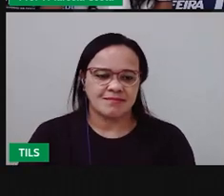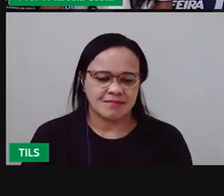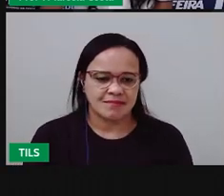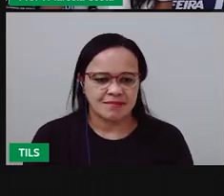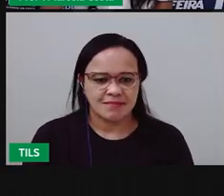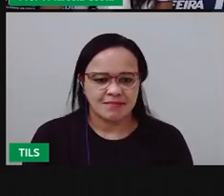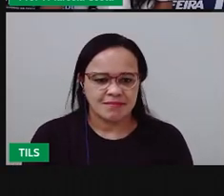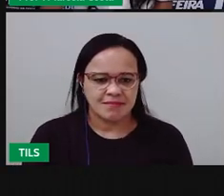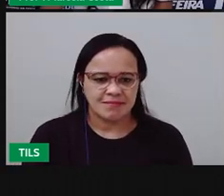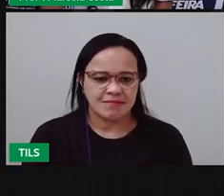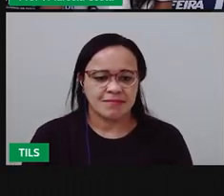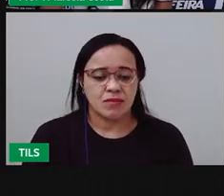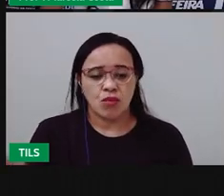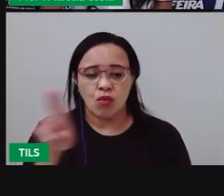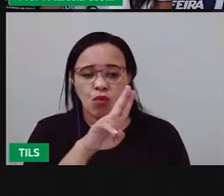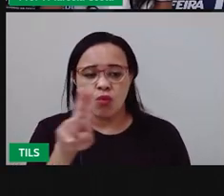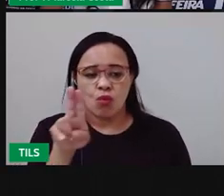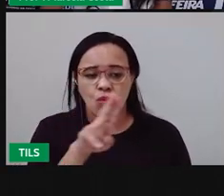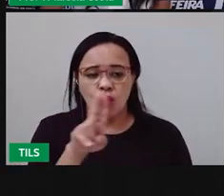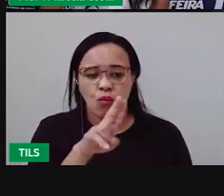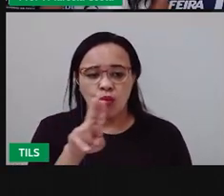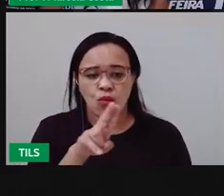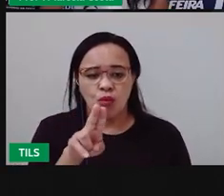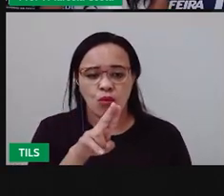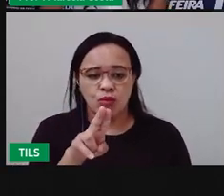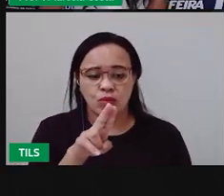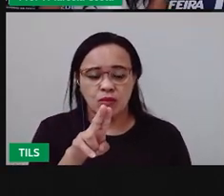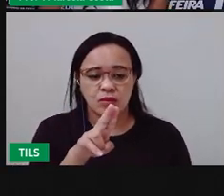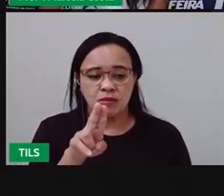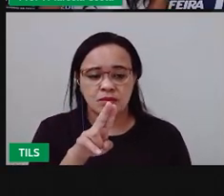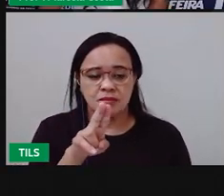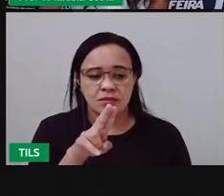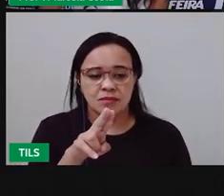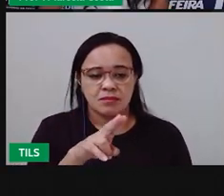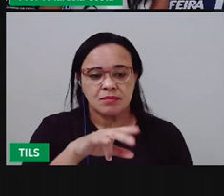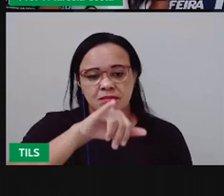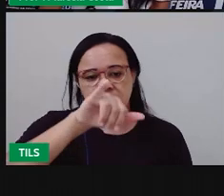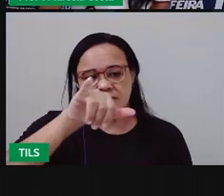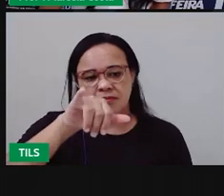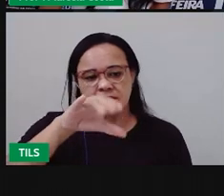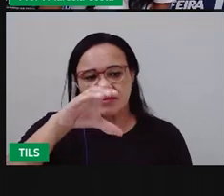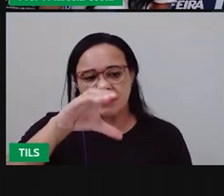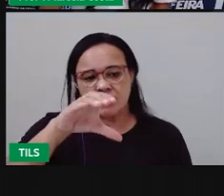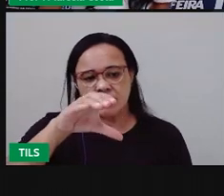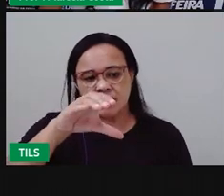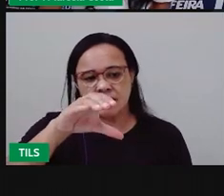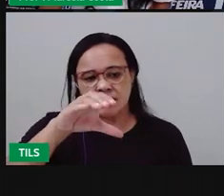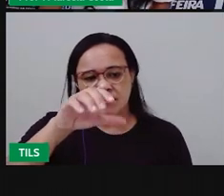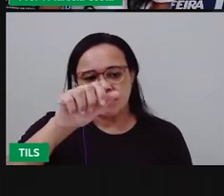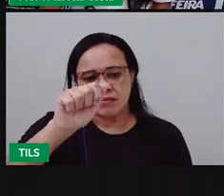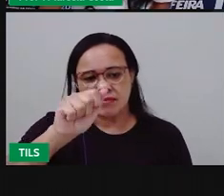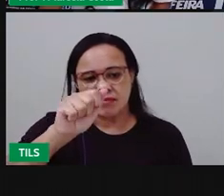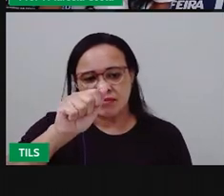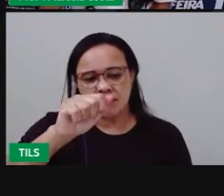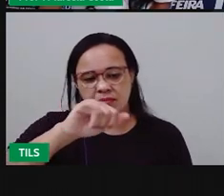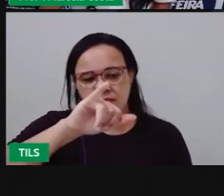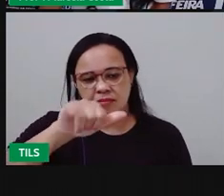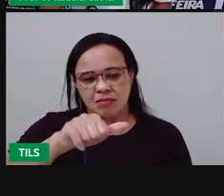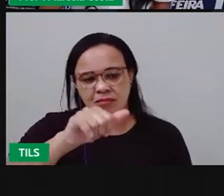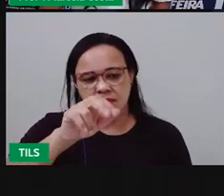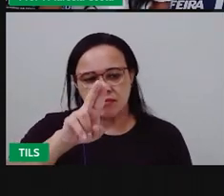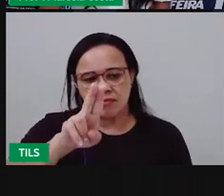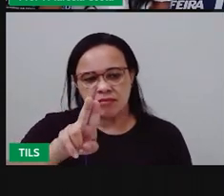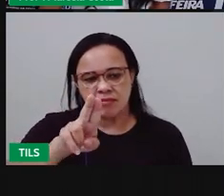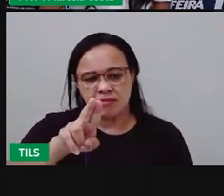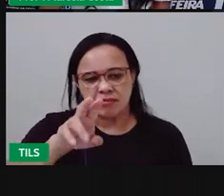Então, o nome dessa xilogravura está escrito aqui também nela, olha. Vem aqui o nome